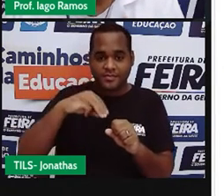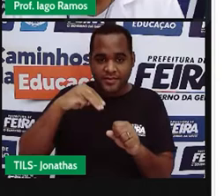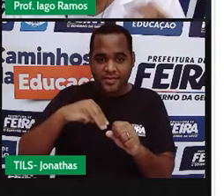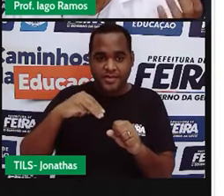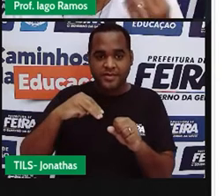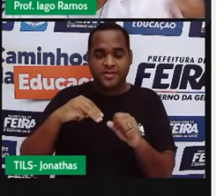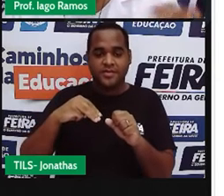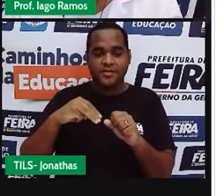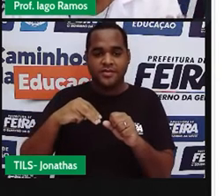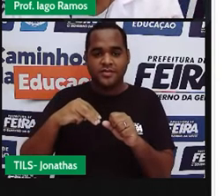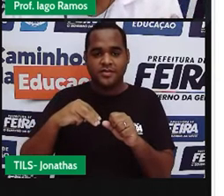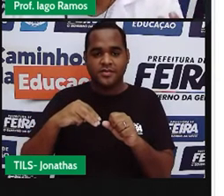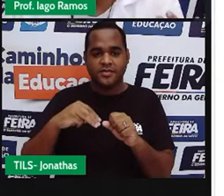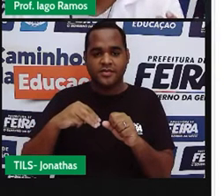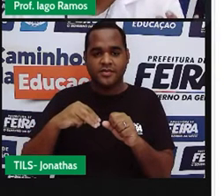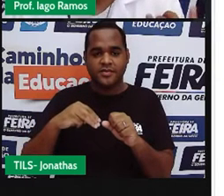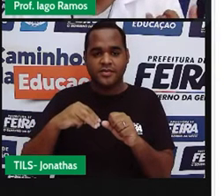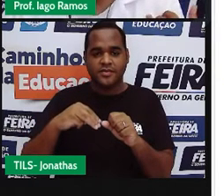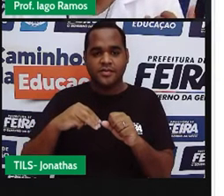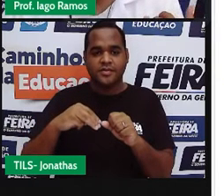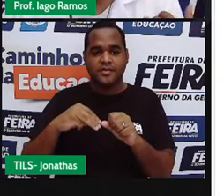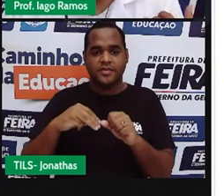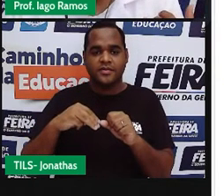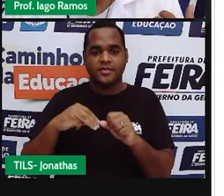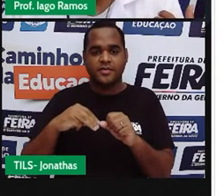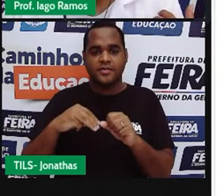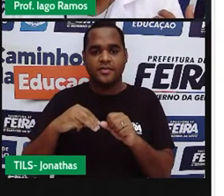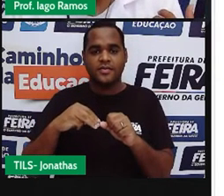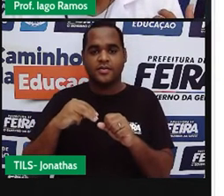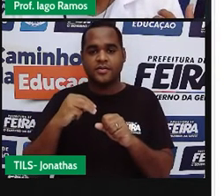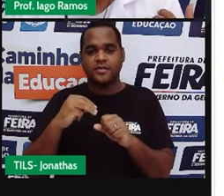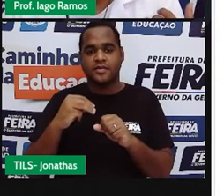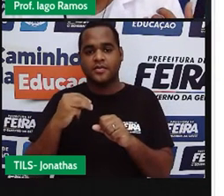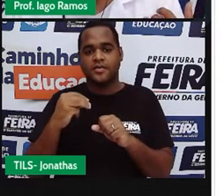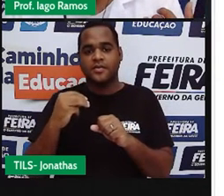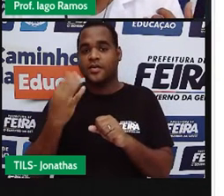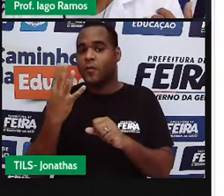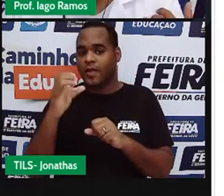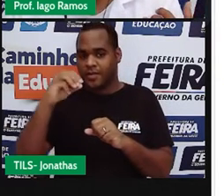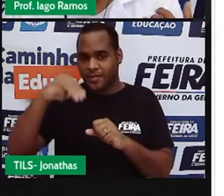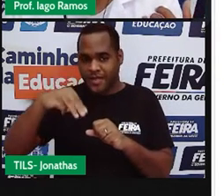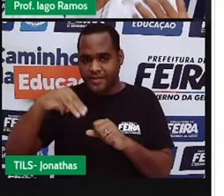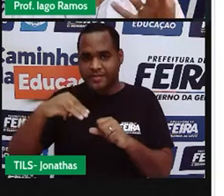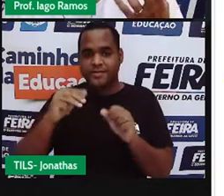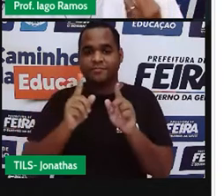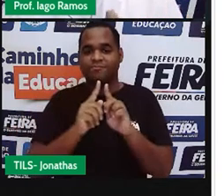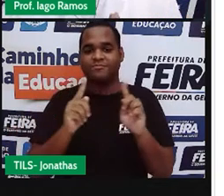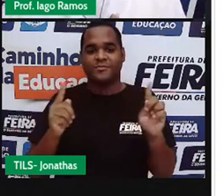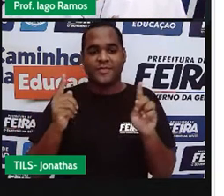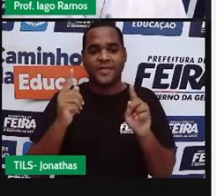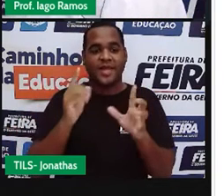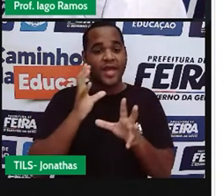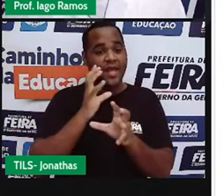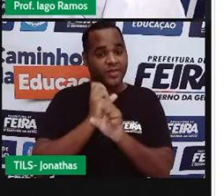metade, né? Para ser igual. E do poço até a outra casa, 40 metros também.